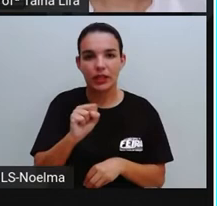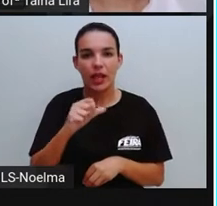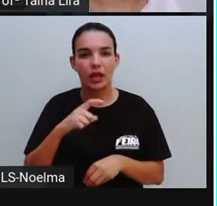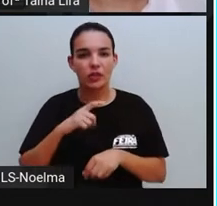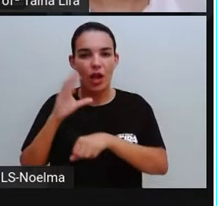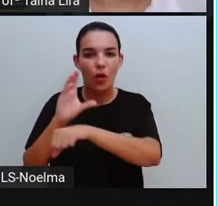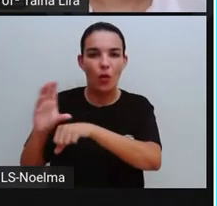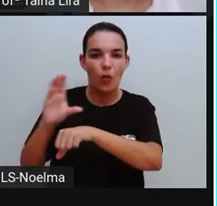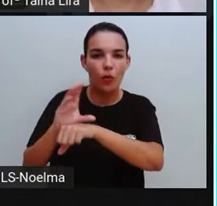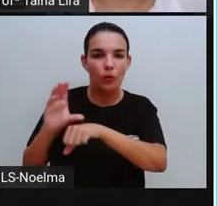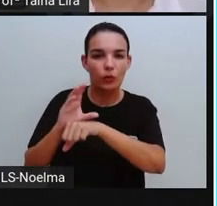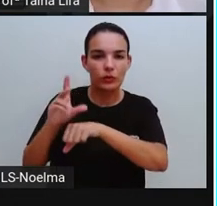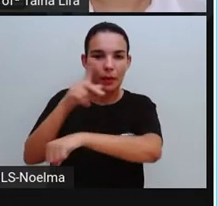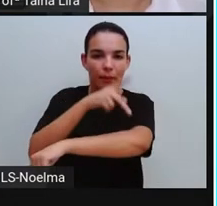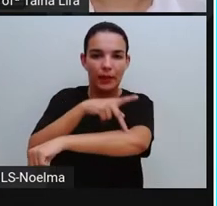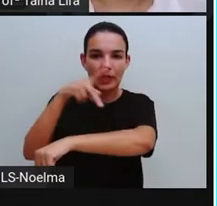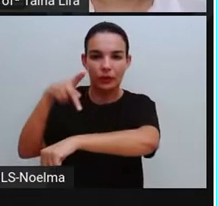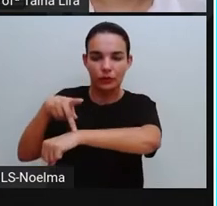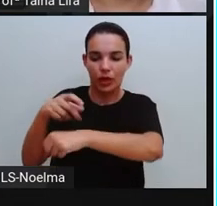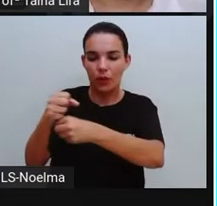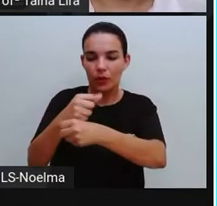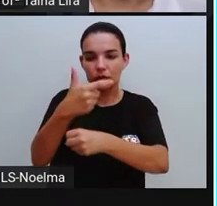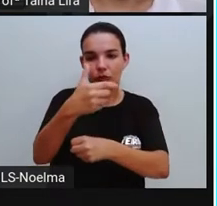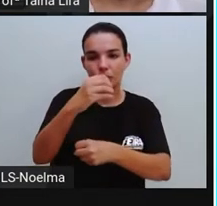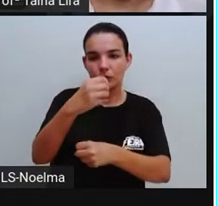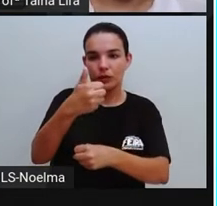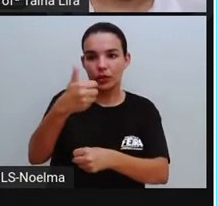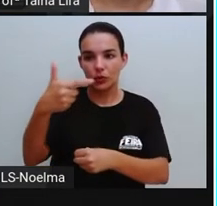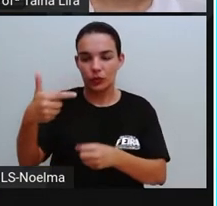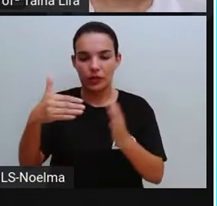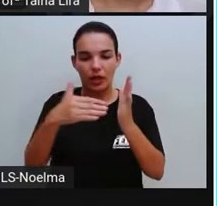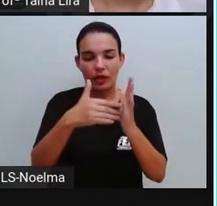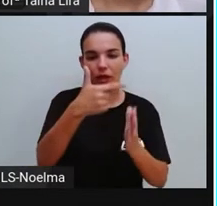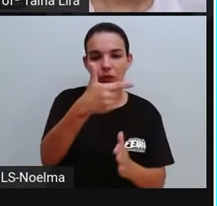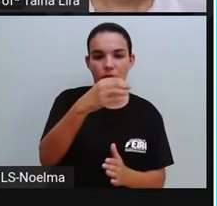pedagogia entre 2012 e 2016.